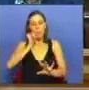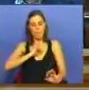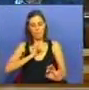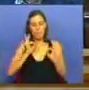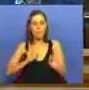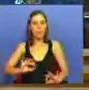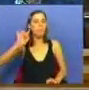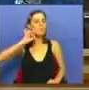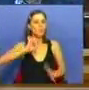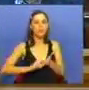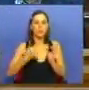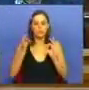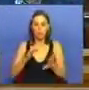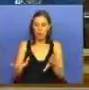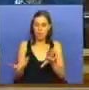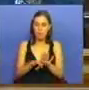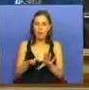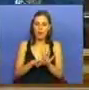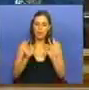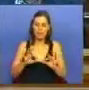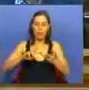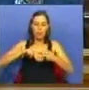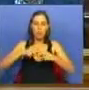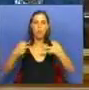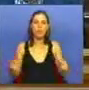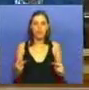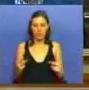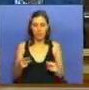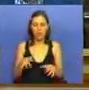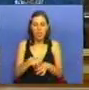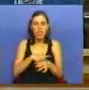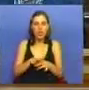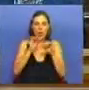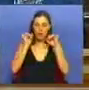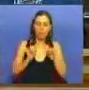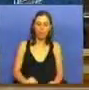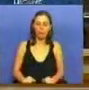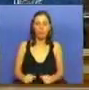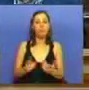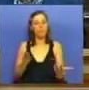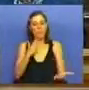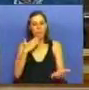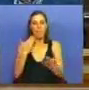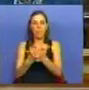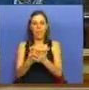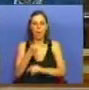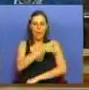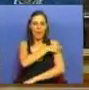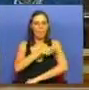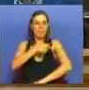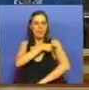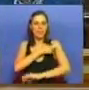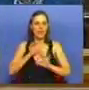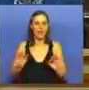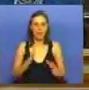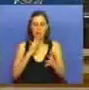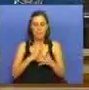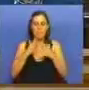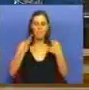fundamental a participação dos municípios da região, destinando-lhe uma representação